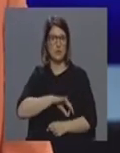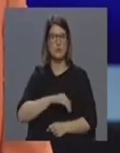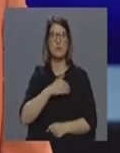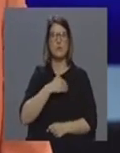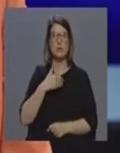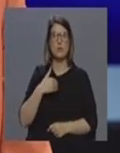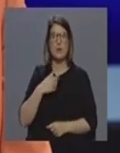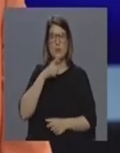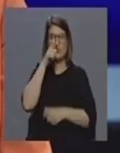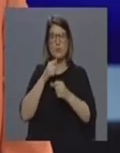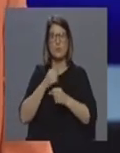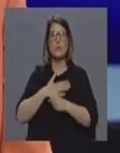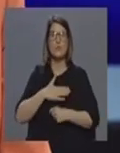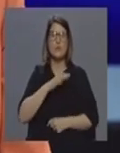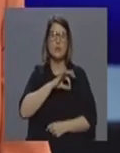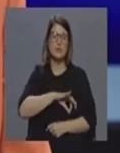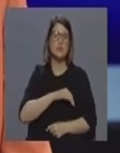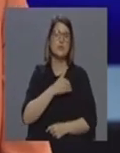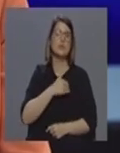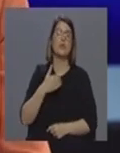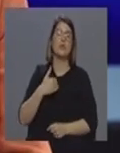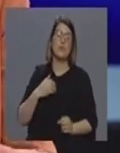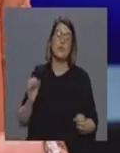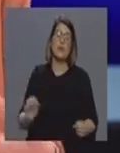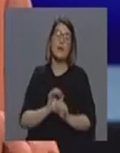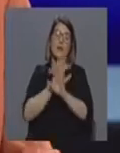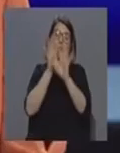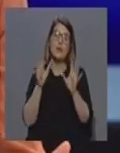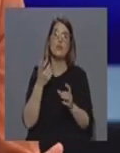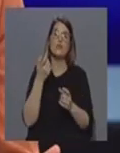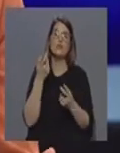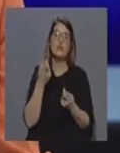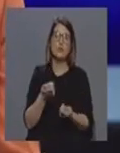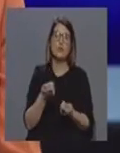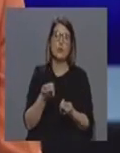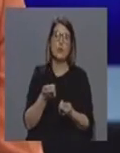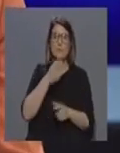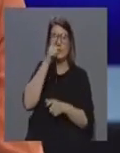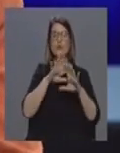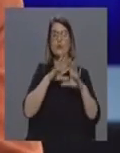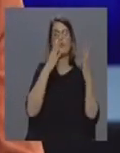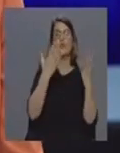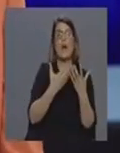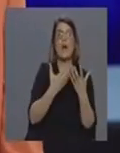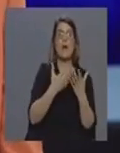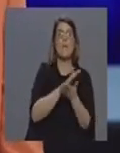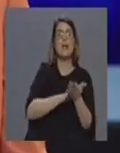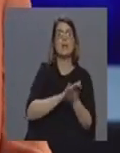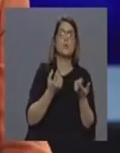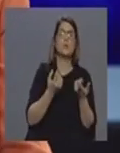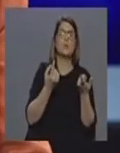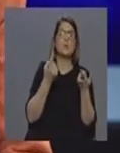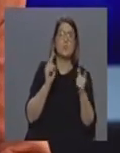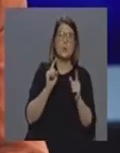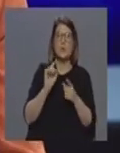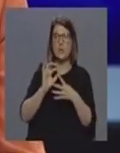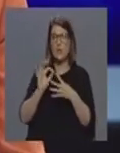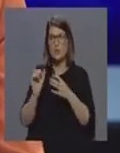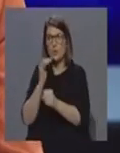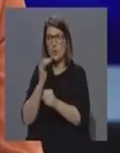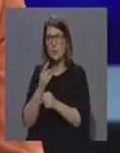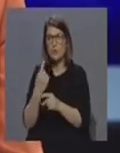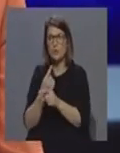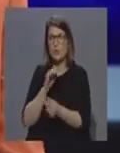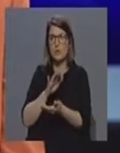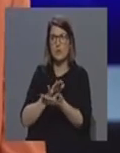a informação para os profissionais de saúde tem evidentemente que ir um pouco mais além do que a da população geral e estar baseada noutros critérios científicos e